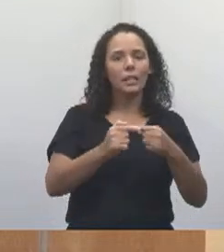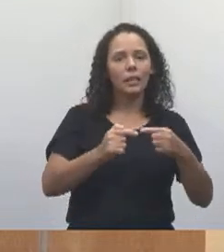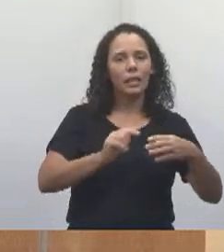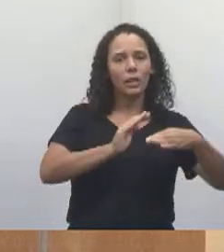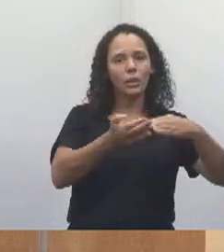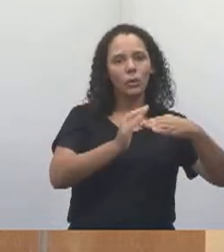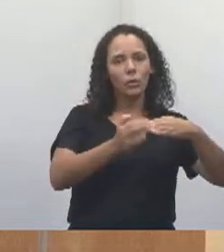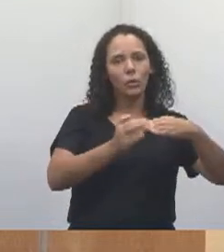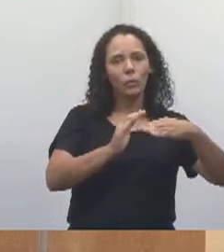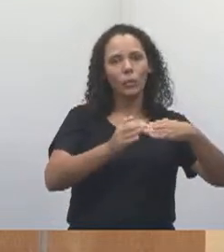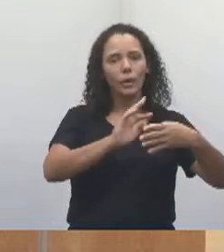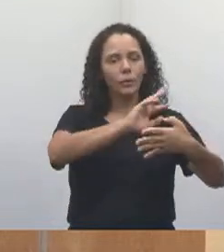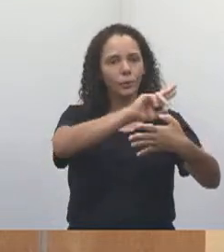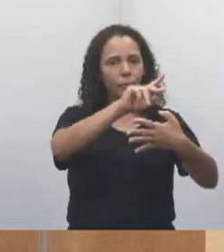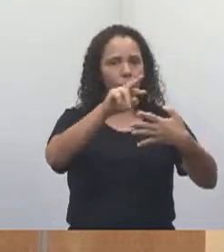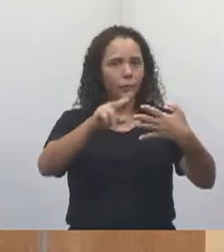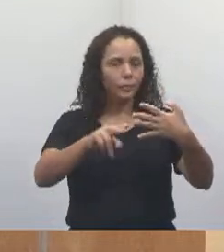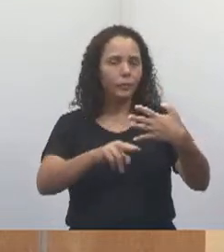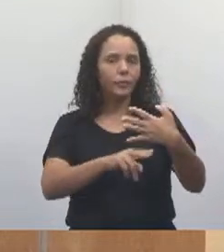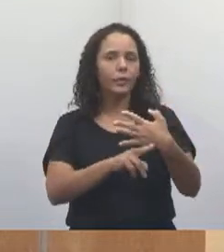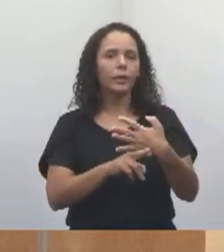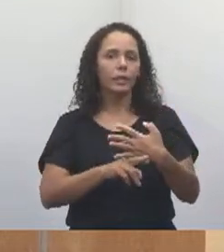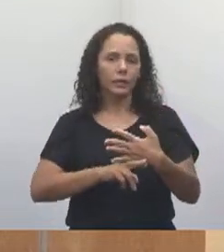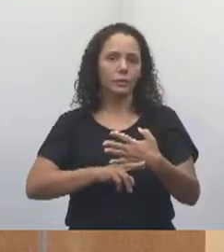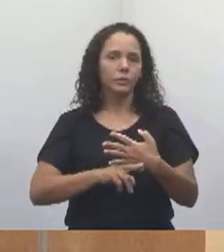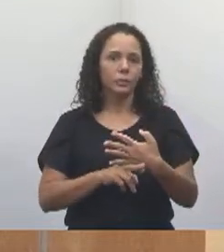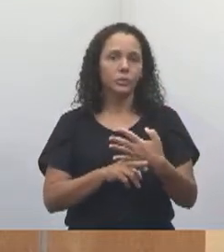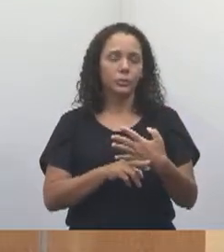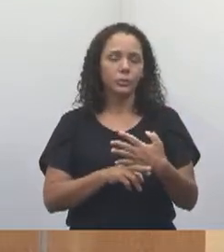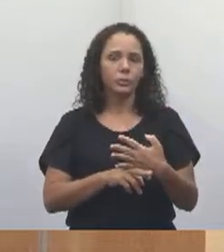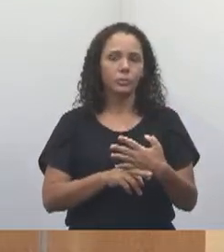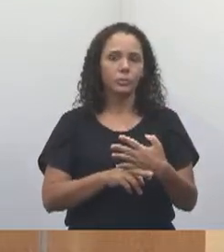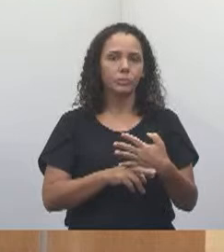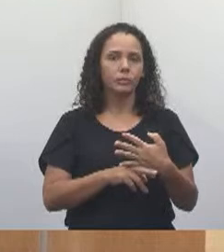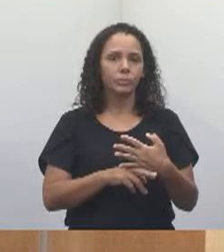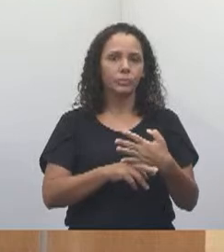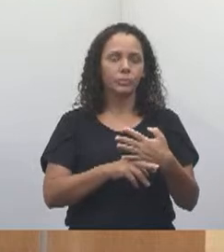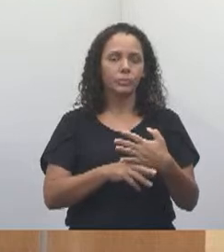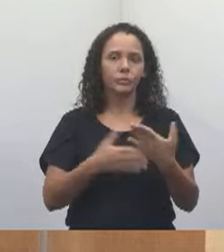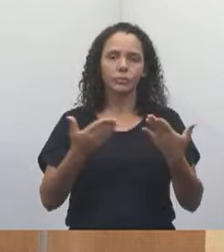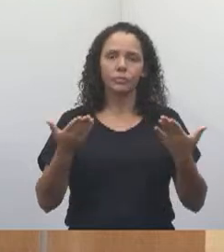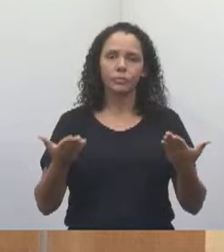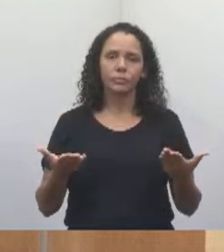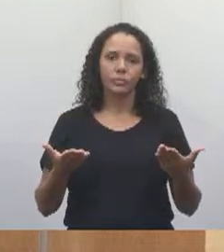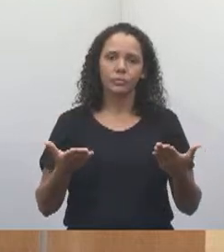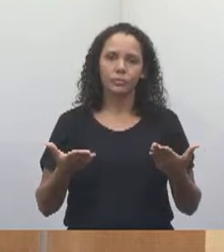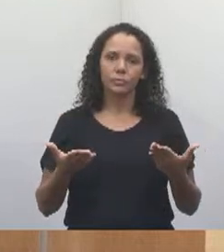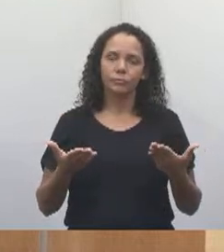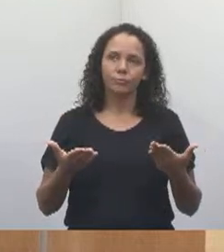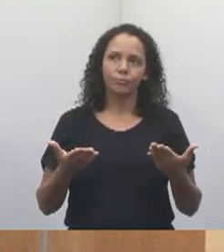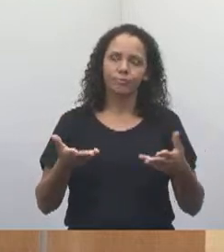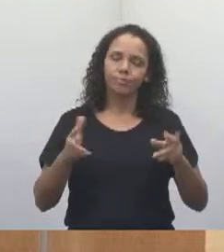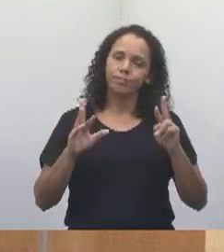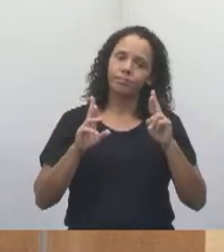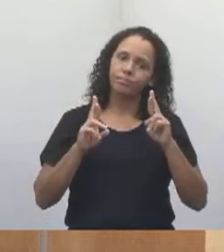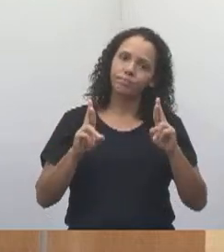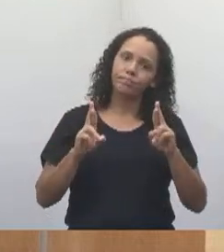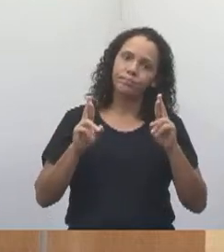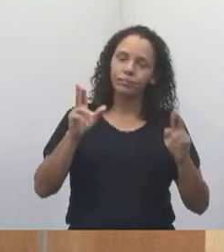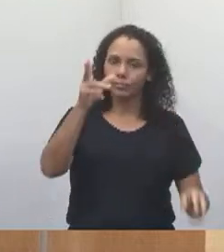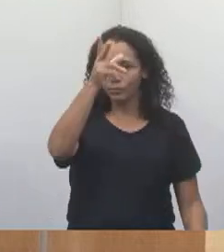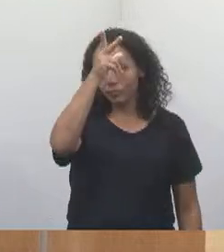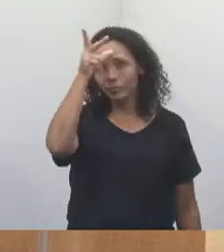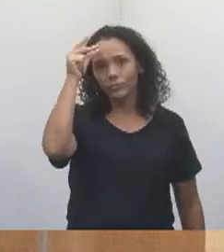Jardim Emília, Terras de Conceição, Vila Ita 1 e 2. Então, espero que a Prefeitura